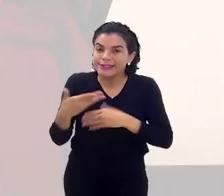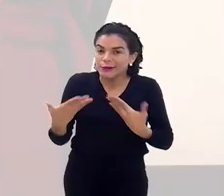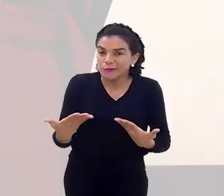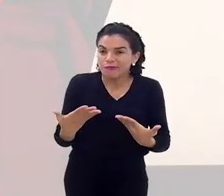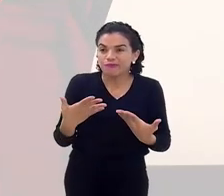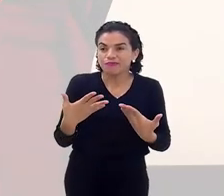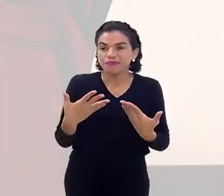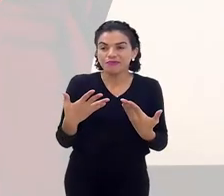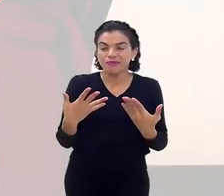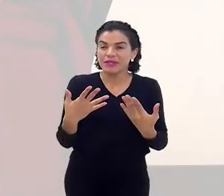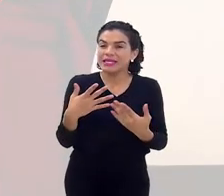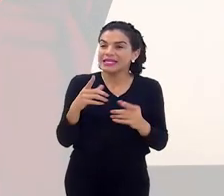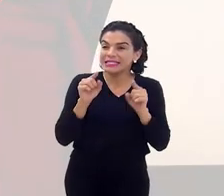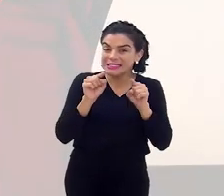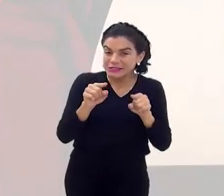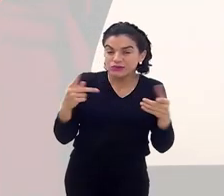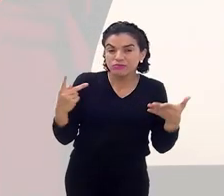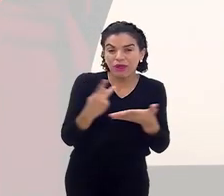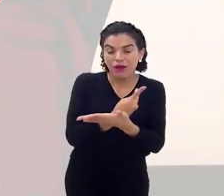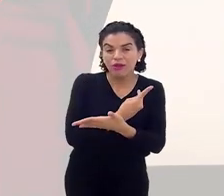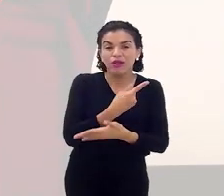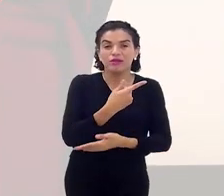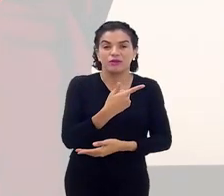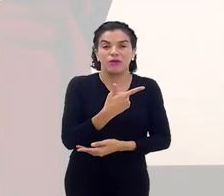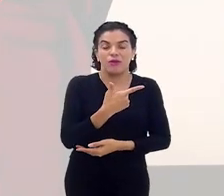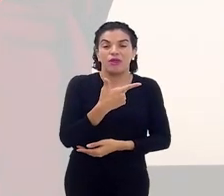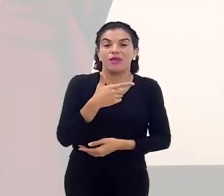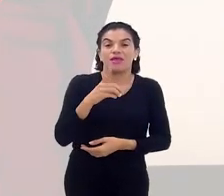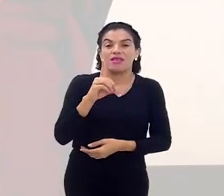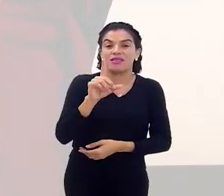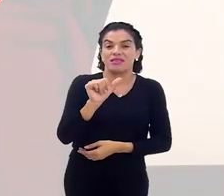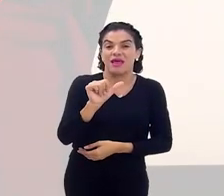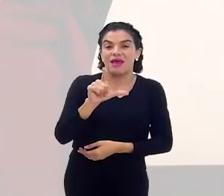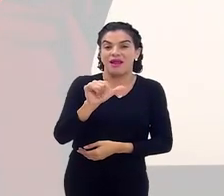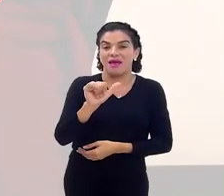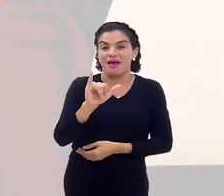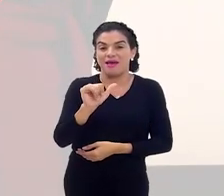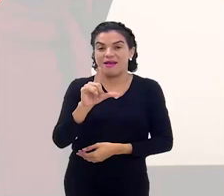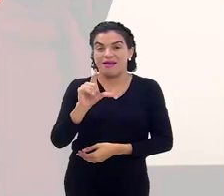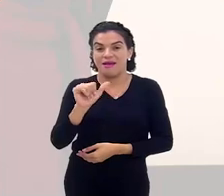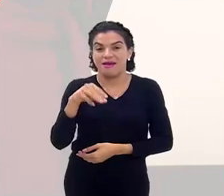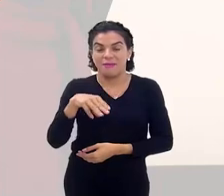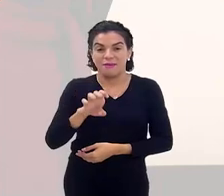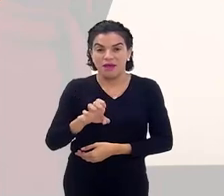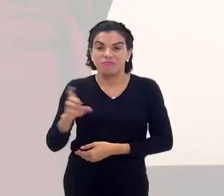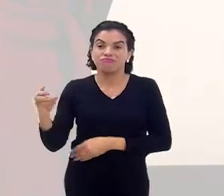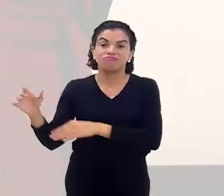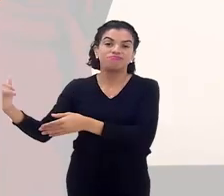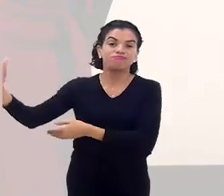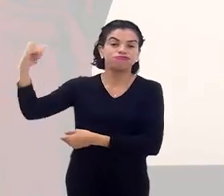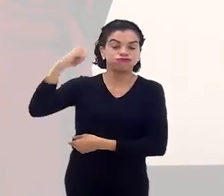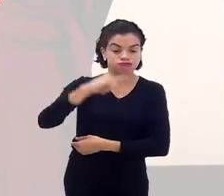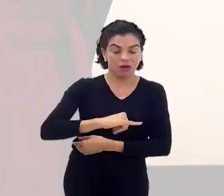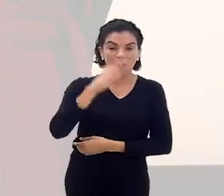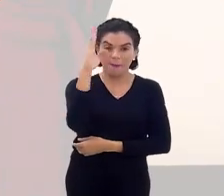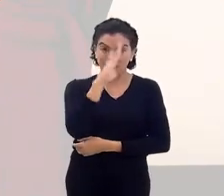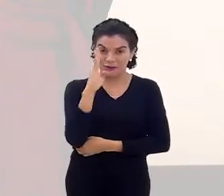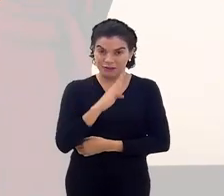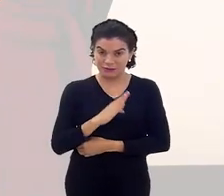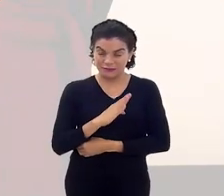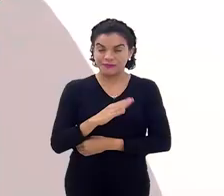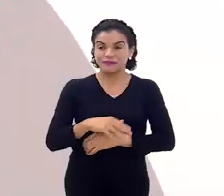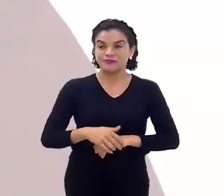foi... Duas semanas depois, Dalai Lama veio para o Brasil, em 99, depois de